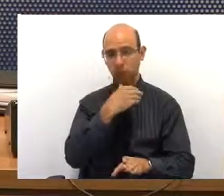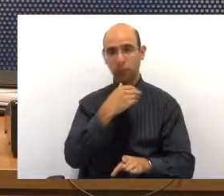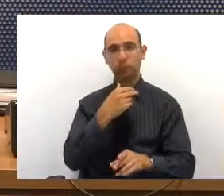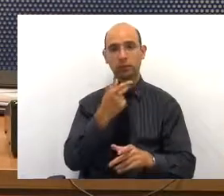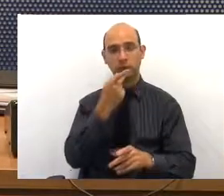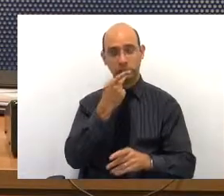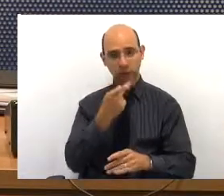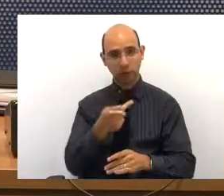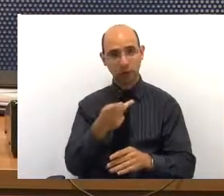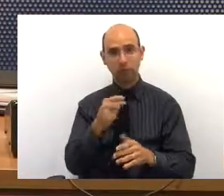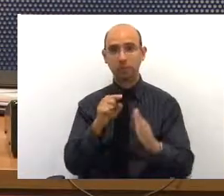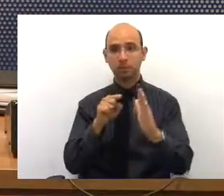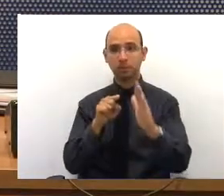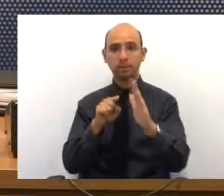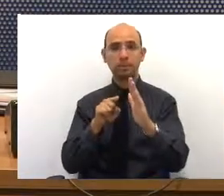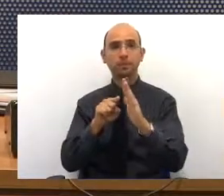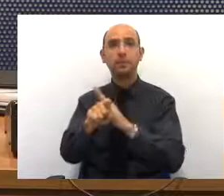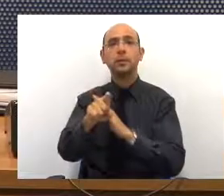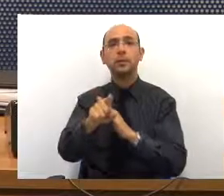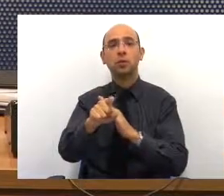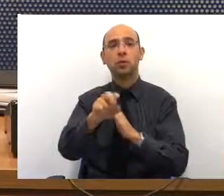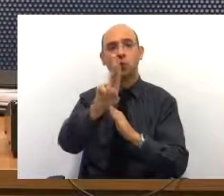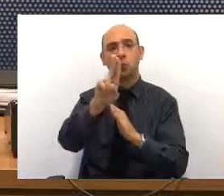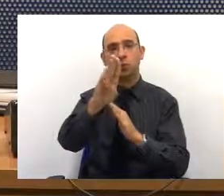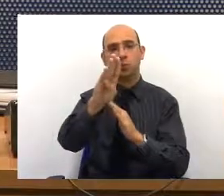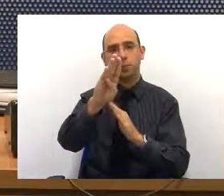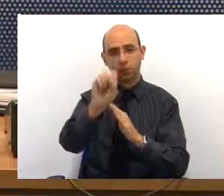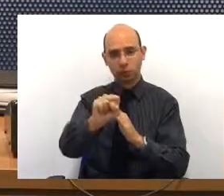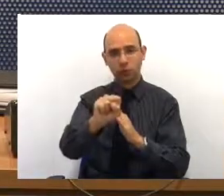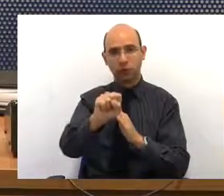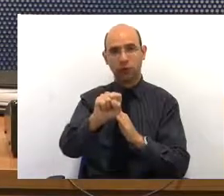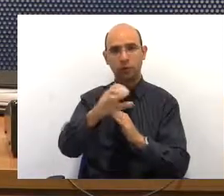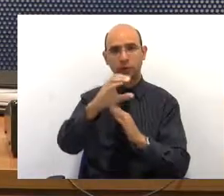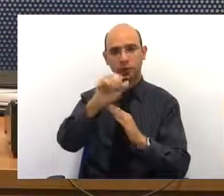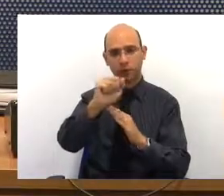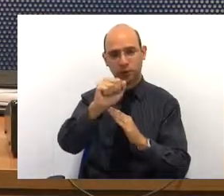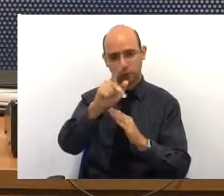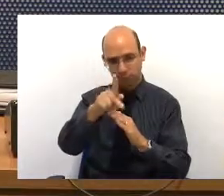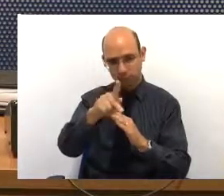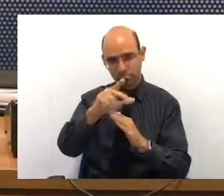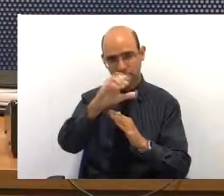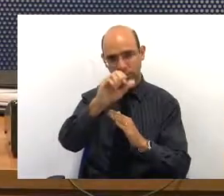questiona sobre a UBS do Carmela,